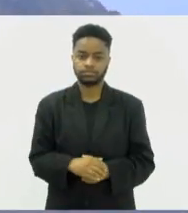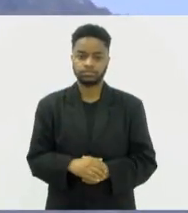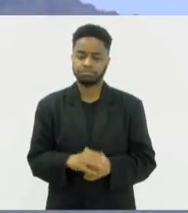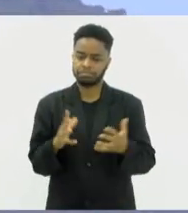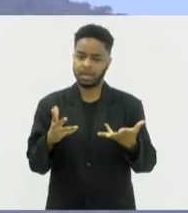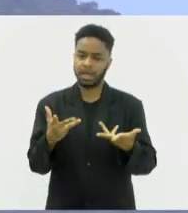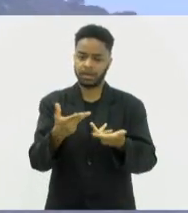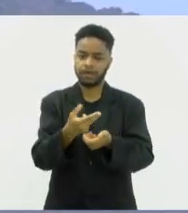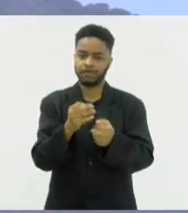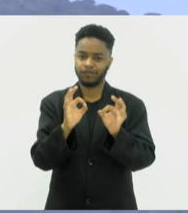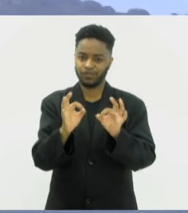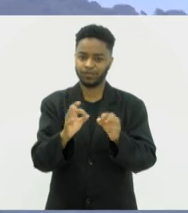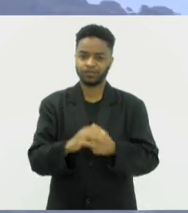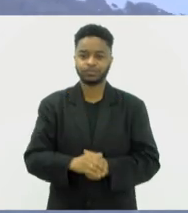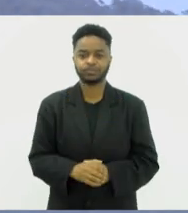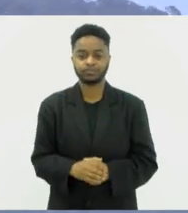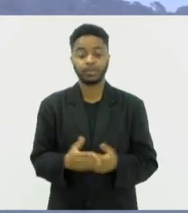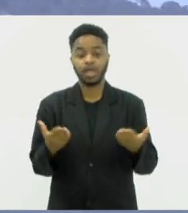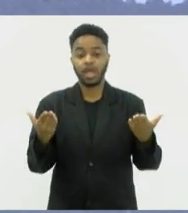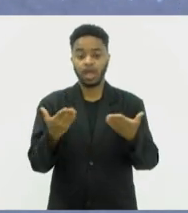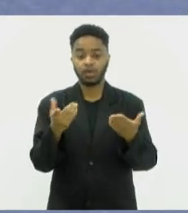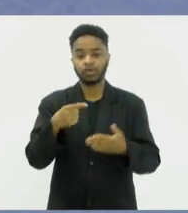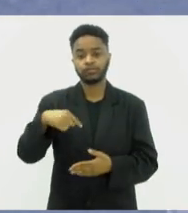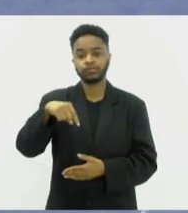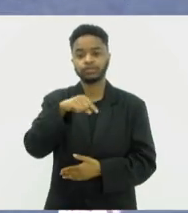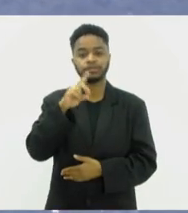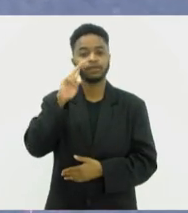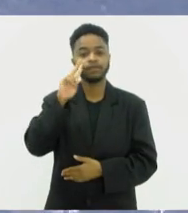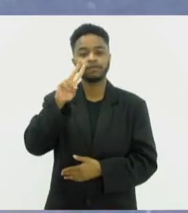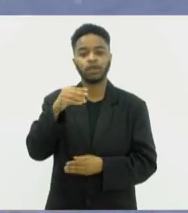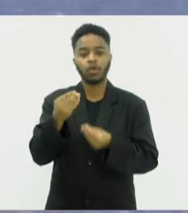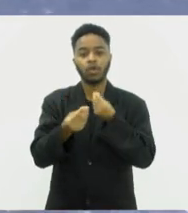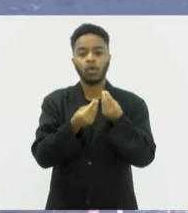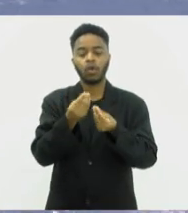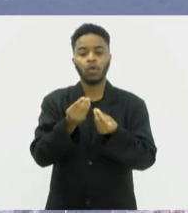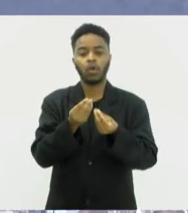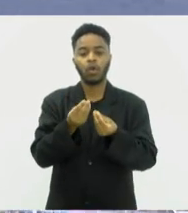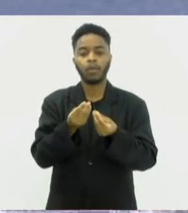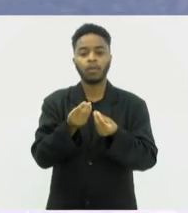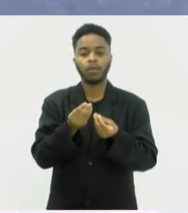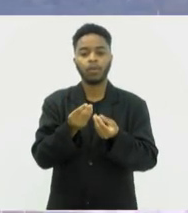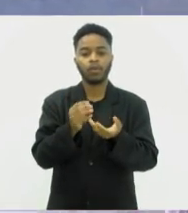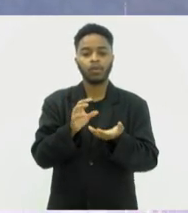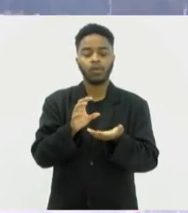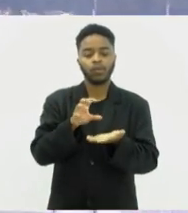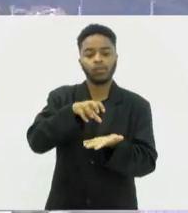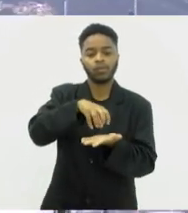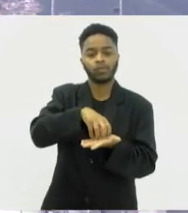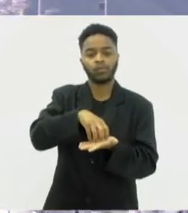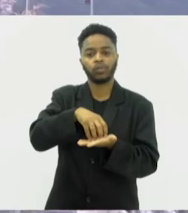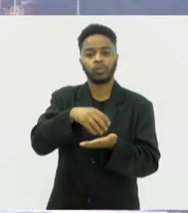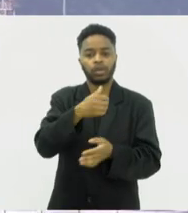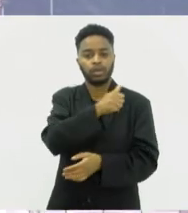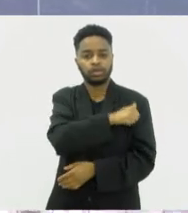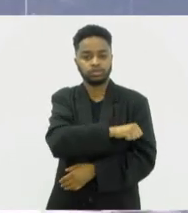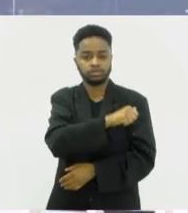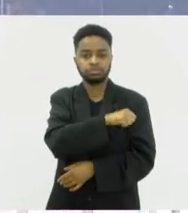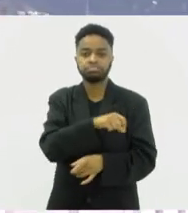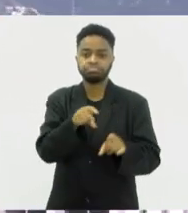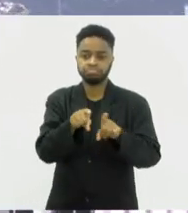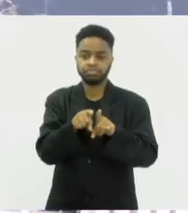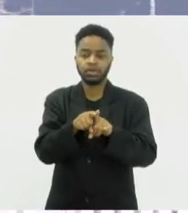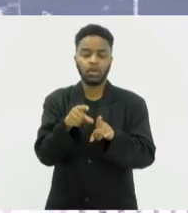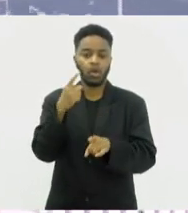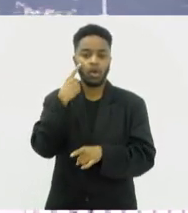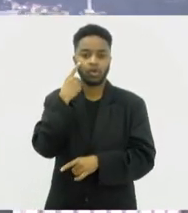maravilhoso. E agora você vai ver um pouco do centro do Rio de Janeiro, que também aí, Com a